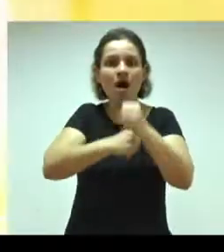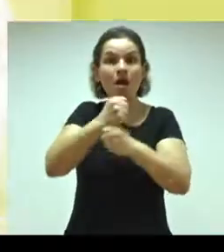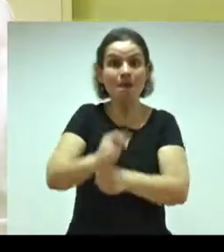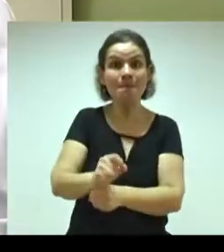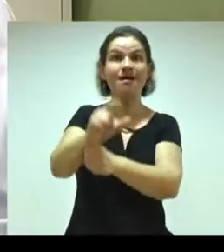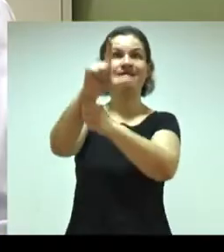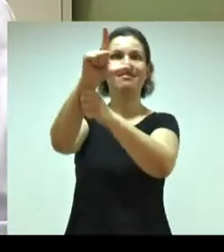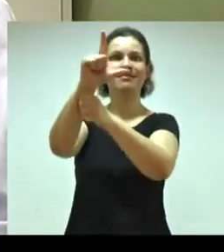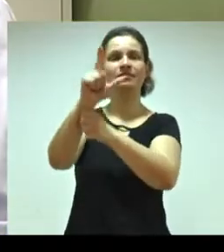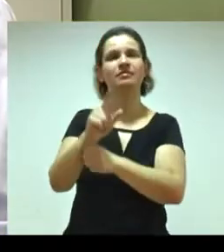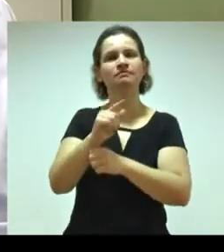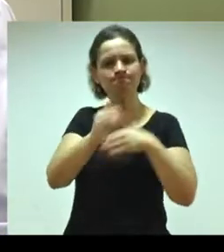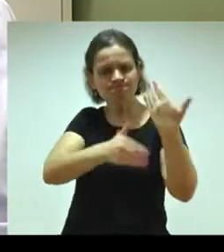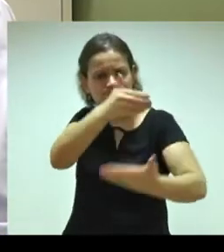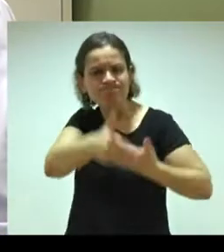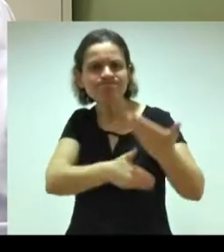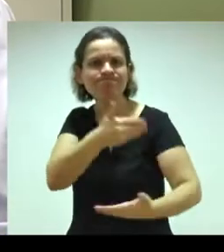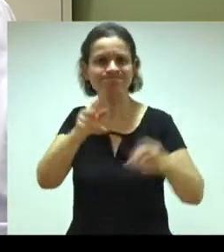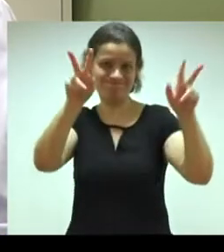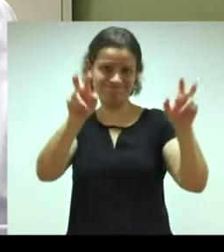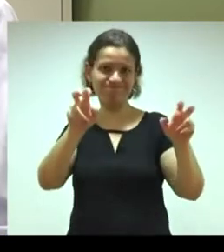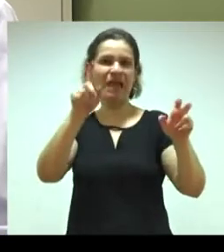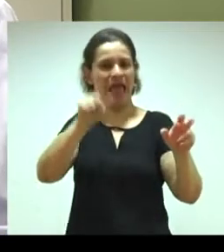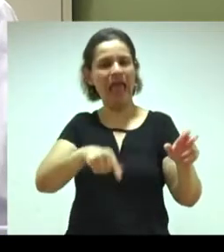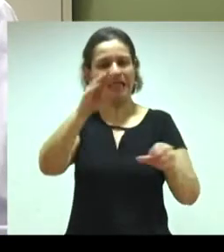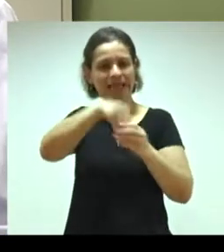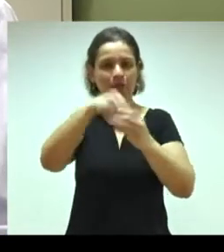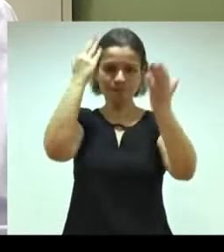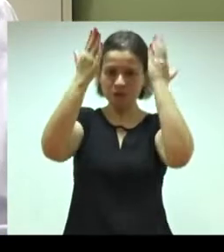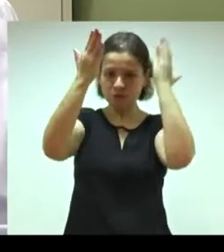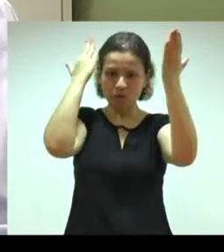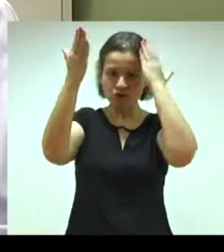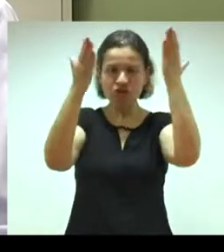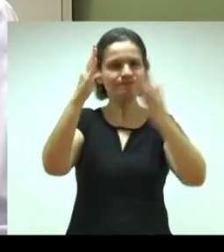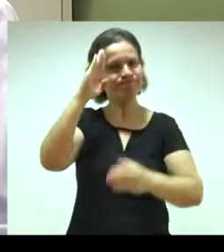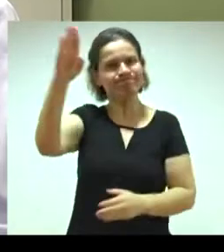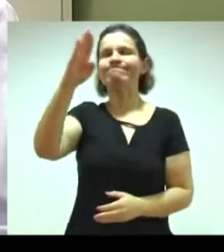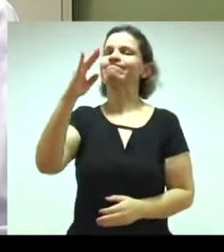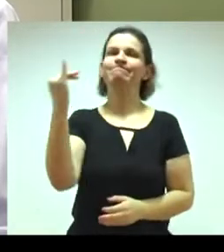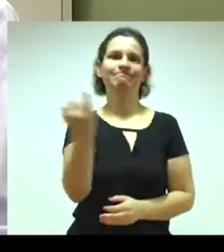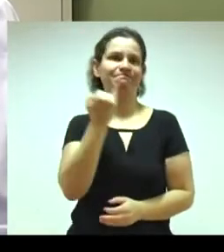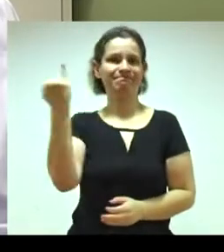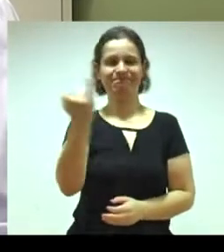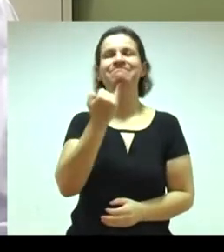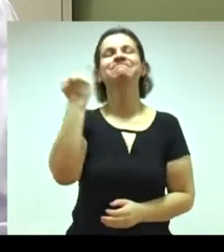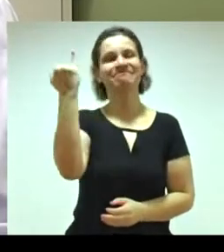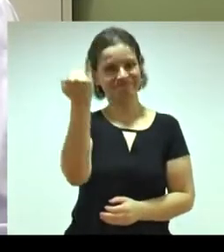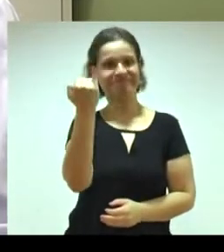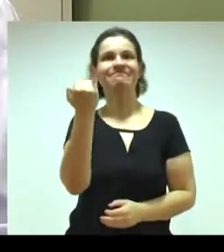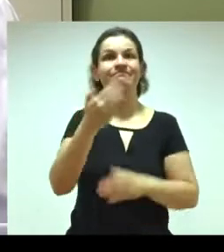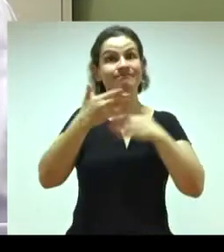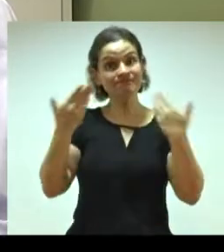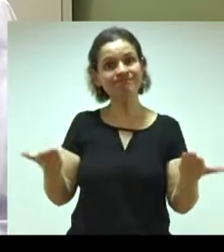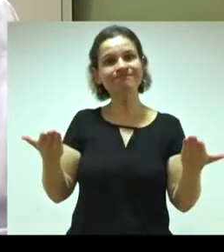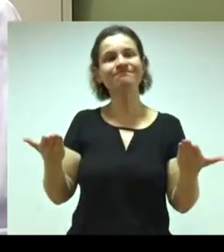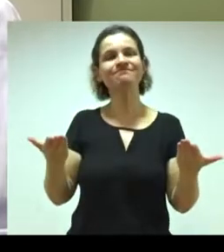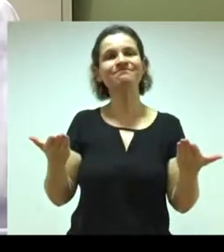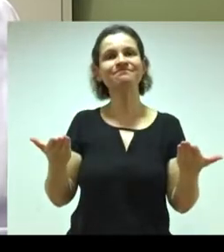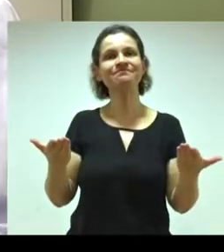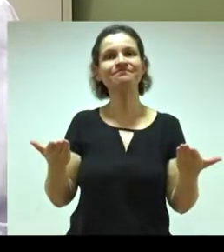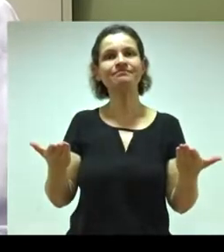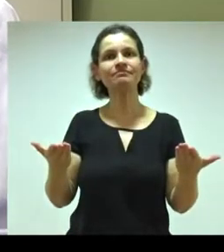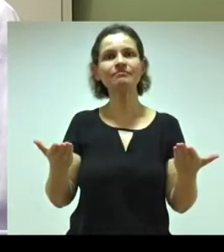A questão do desenvolvimento é algo na psicologia muito primordial, muito importante. E, então,